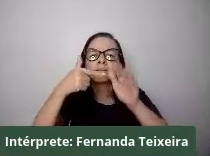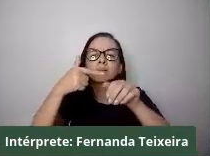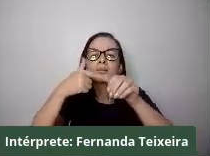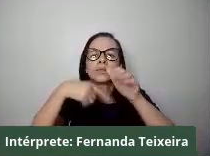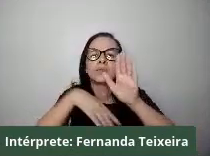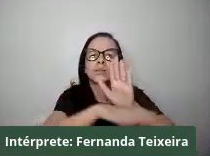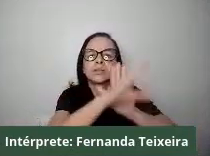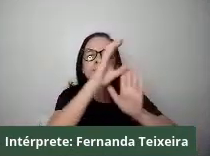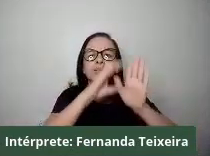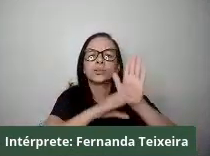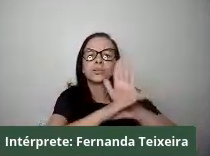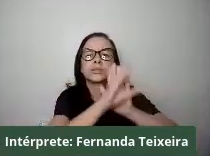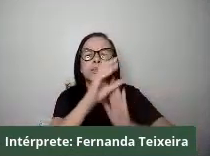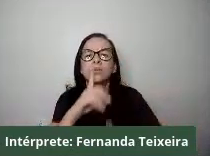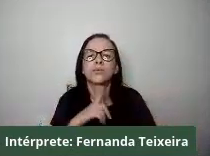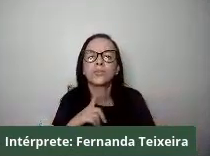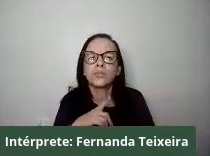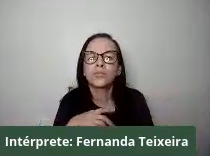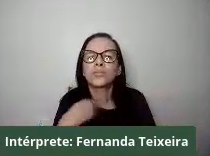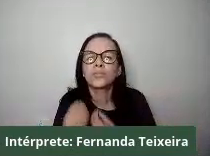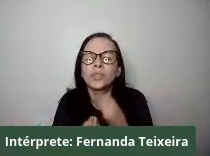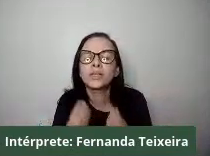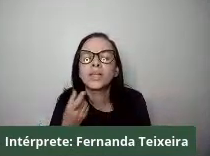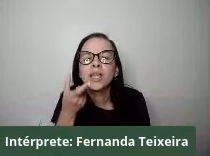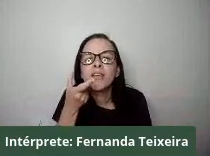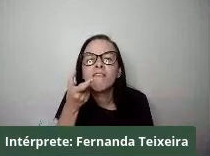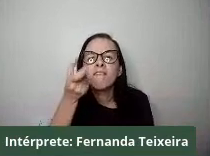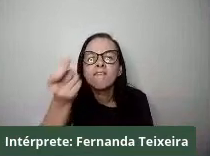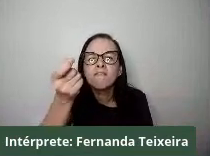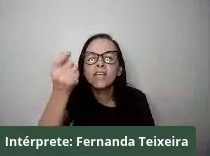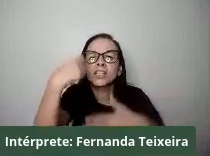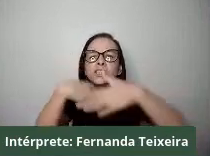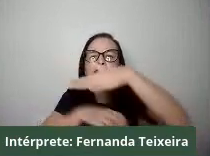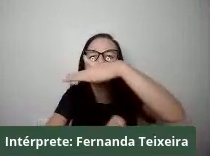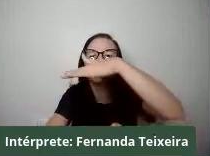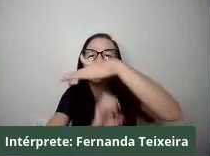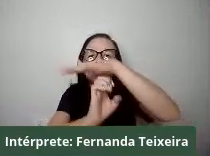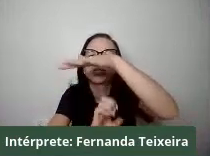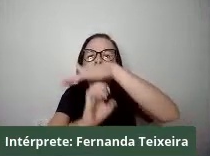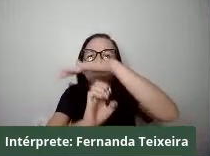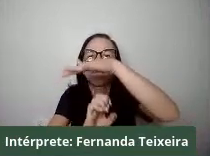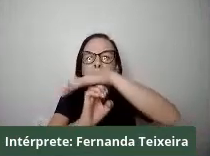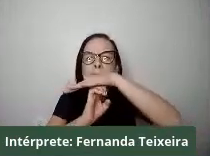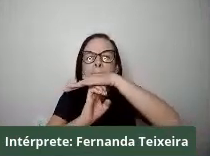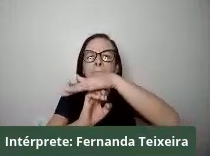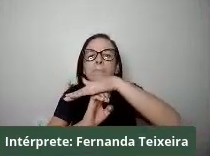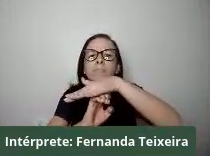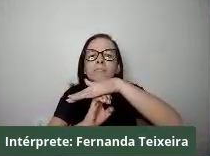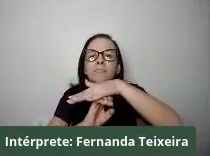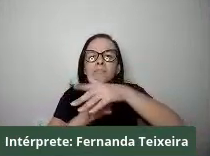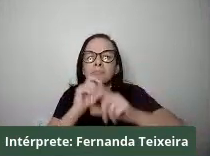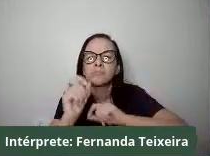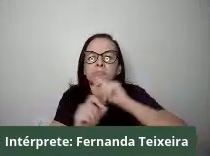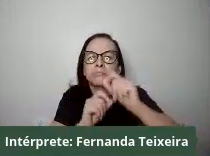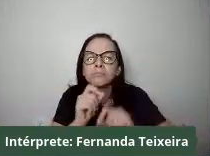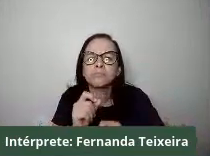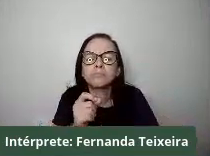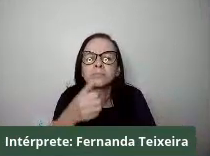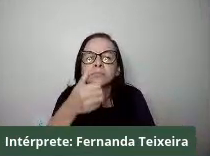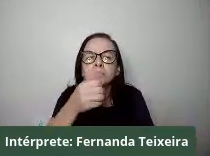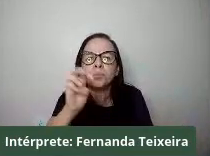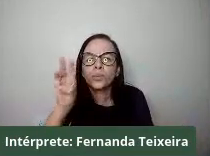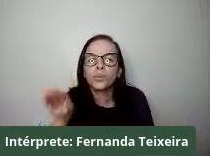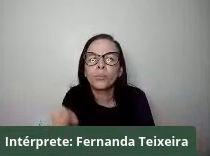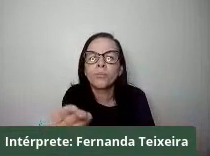nada menos que 20 empresas, desculpa, em 32 anos de constituição, nós vamos ter apenas um milhão de